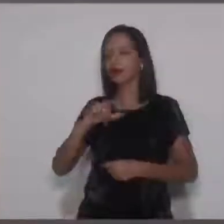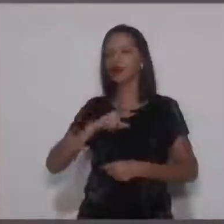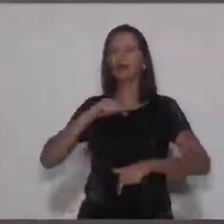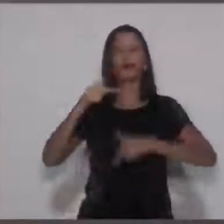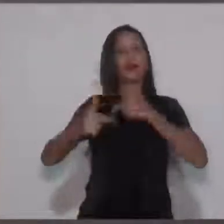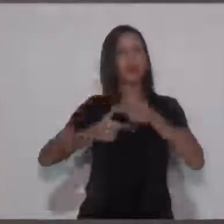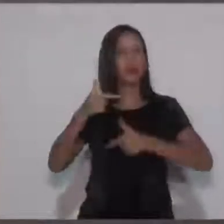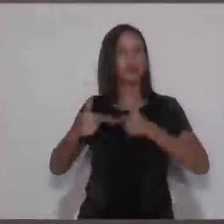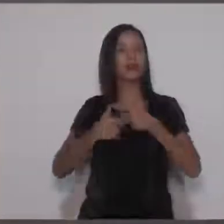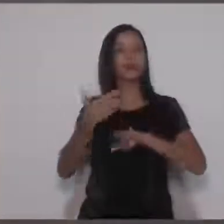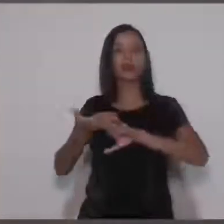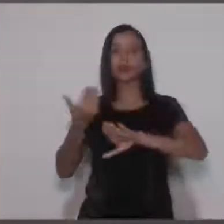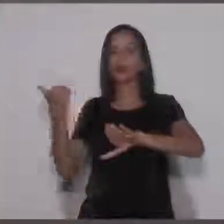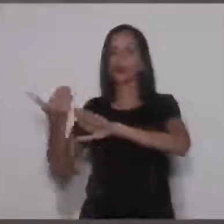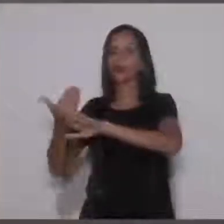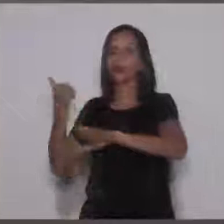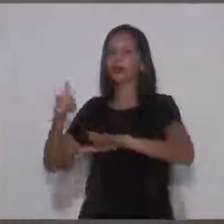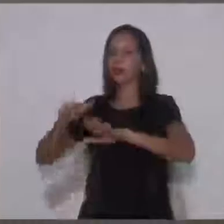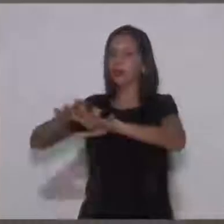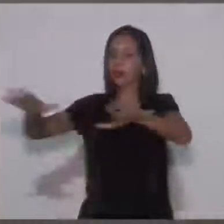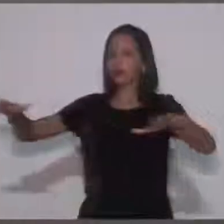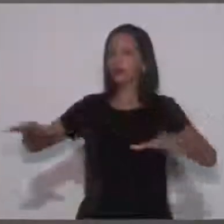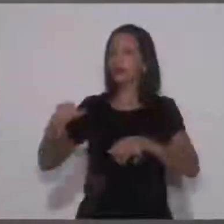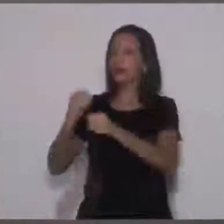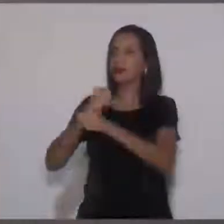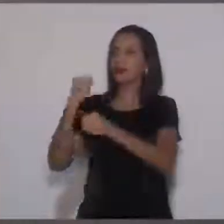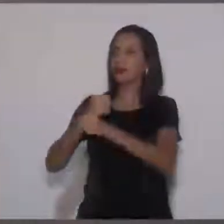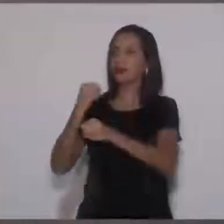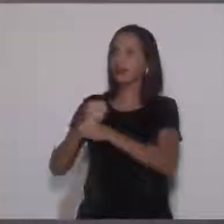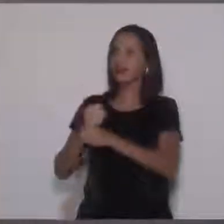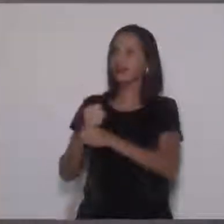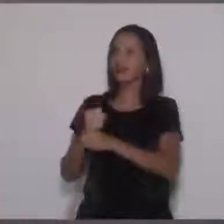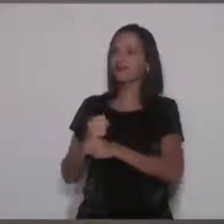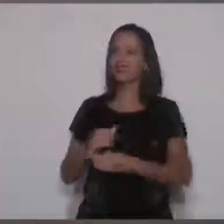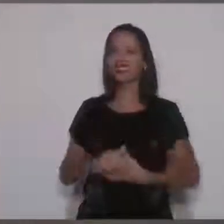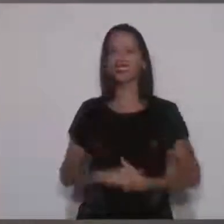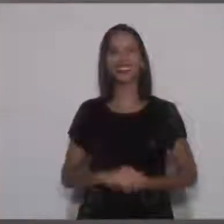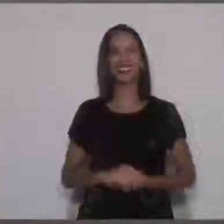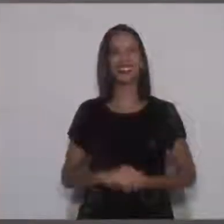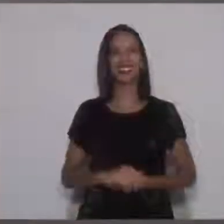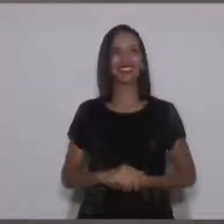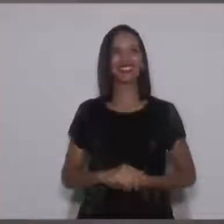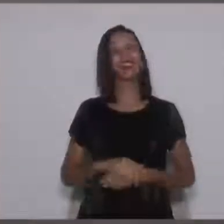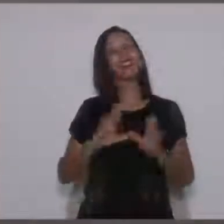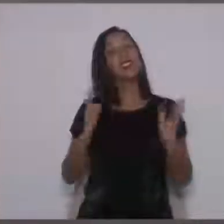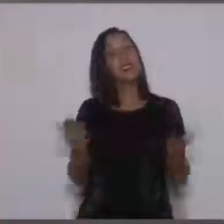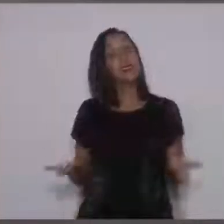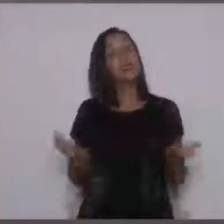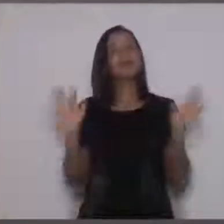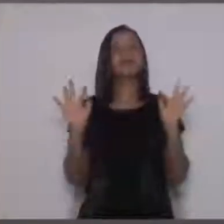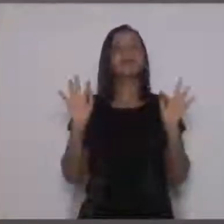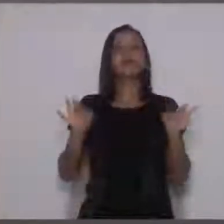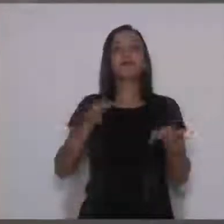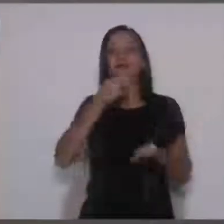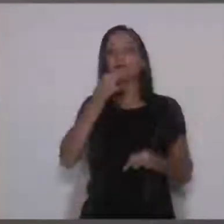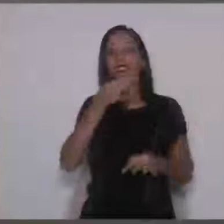retirada de entulho de construção civil. E, para finalizar,